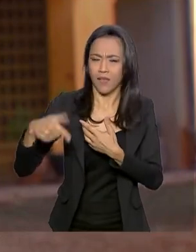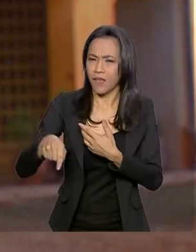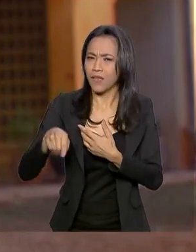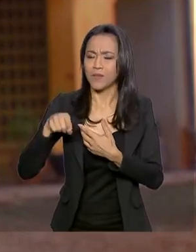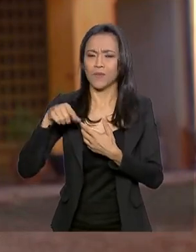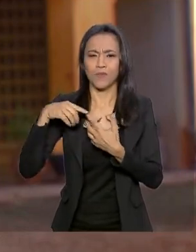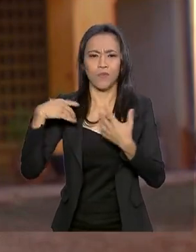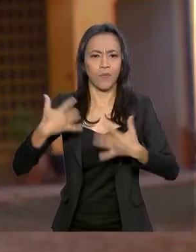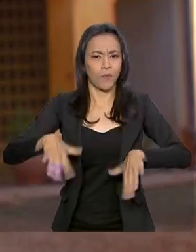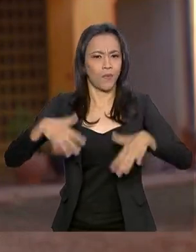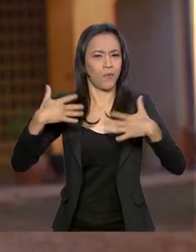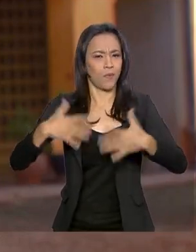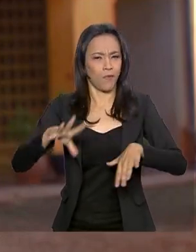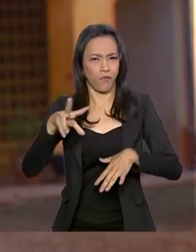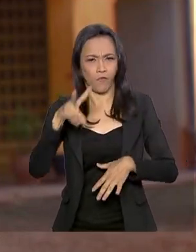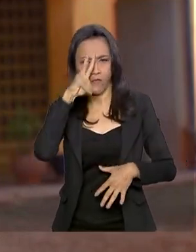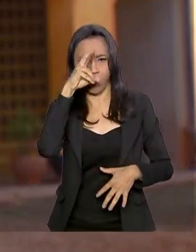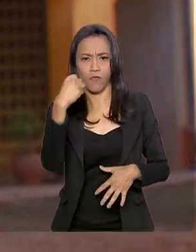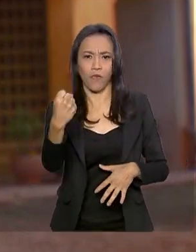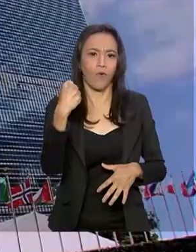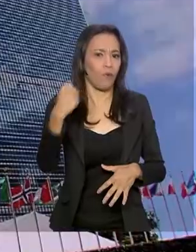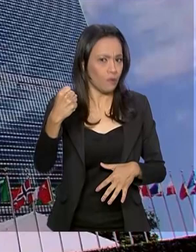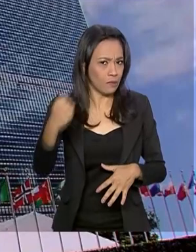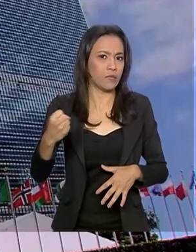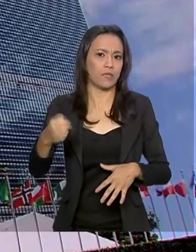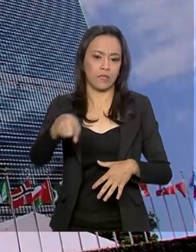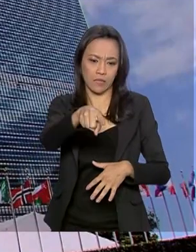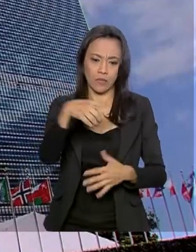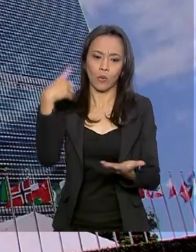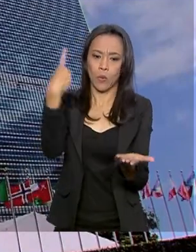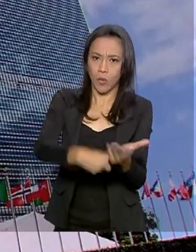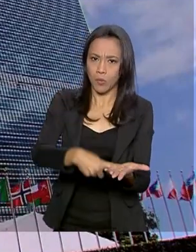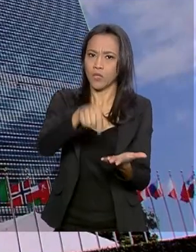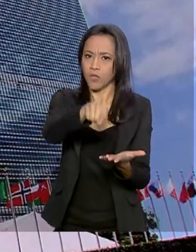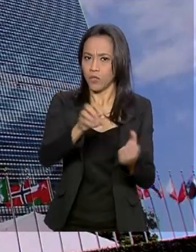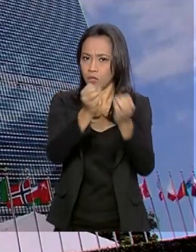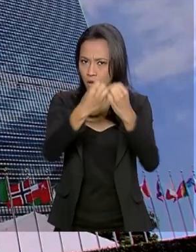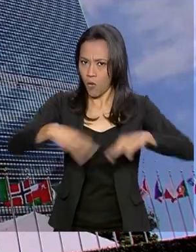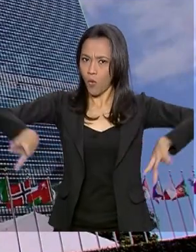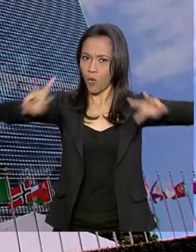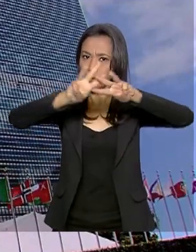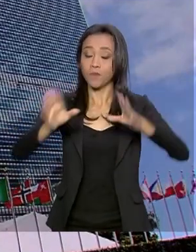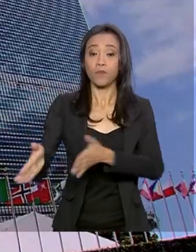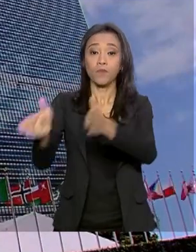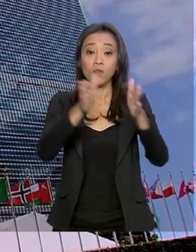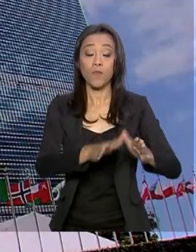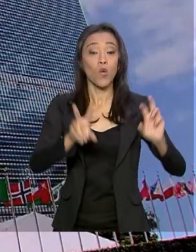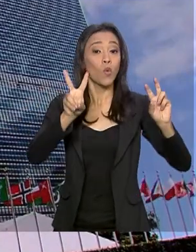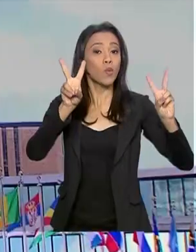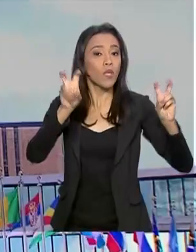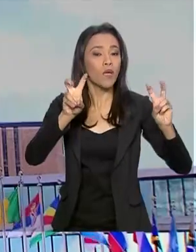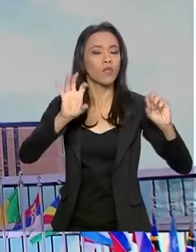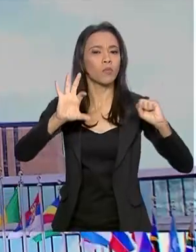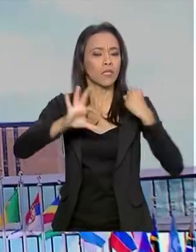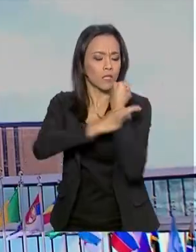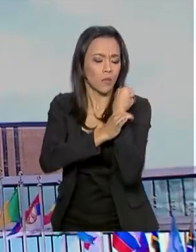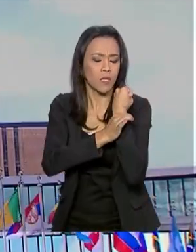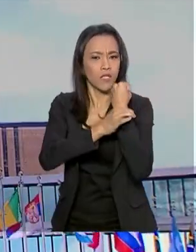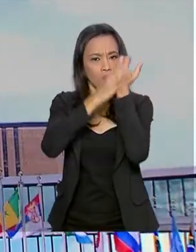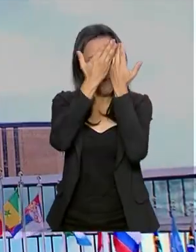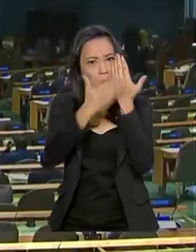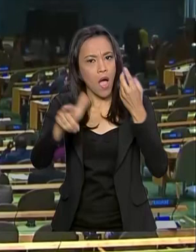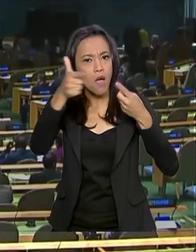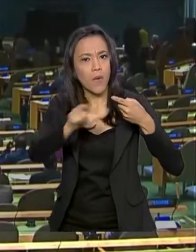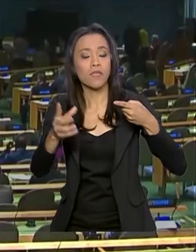muita força na agenda da ONU. Com o passar dos anos, o conceito de segurança foi ampliado e outros temas